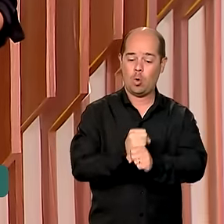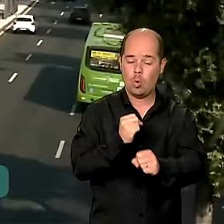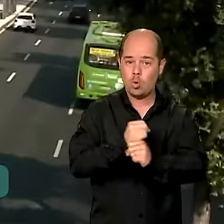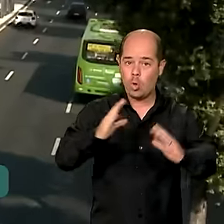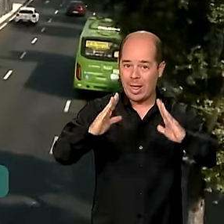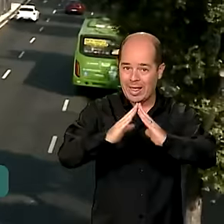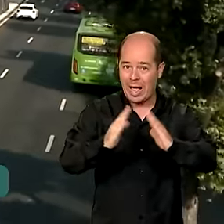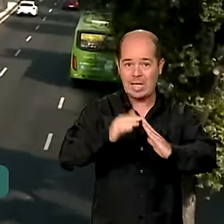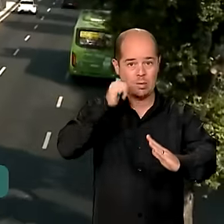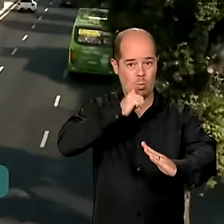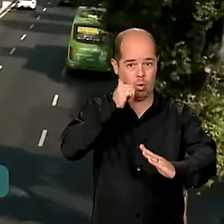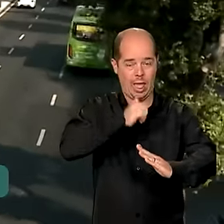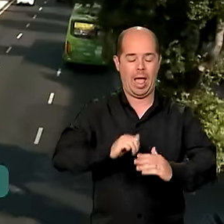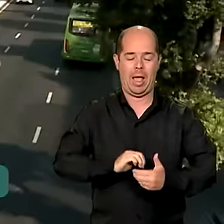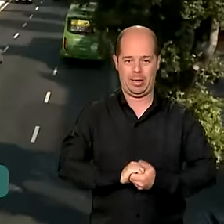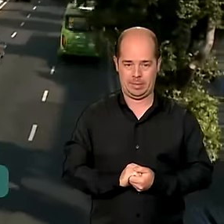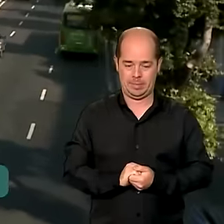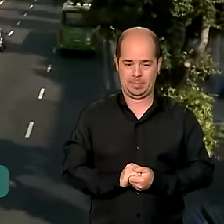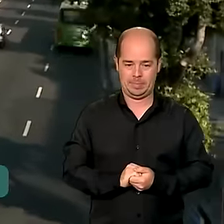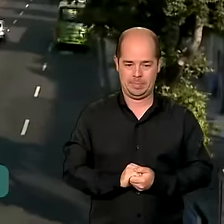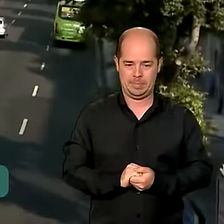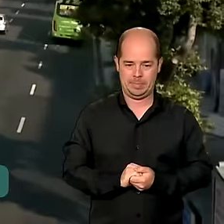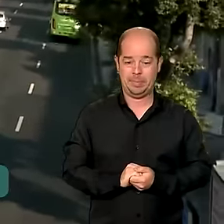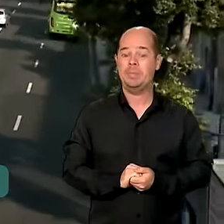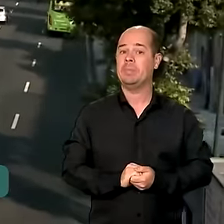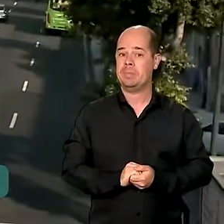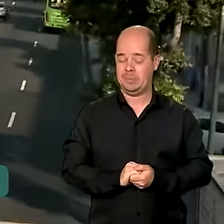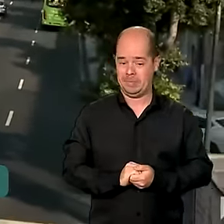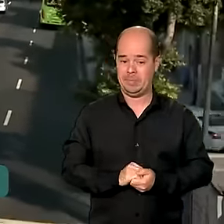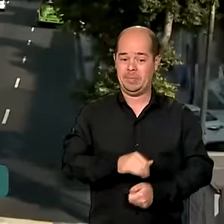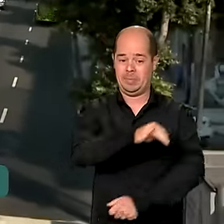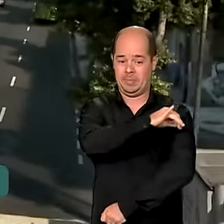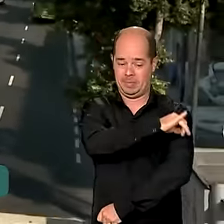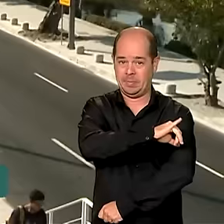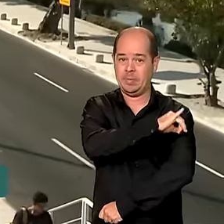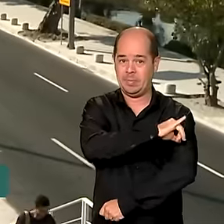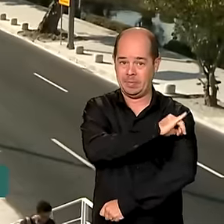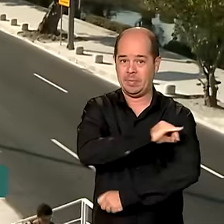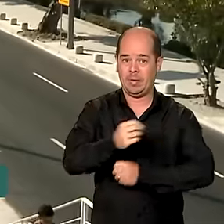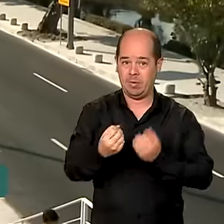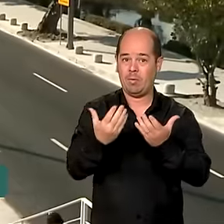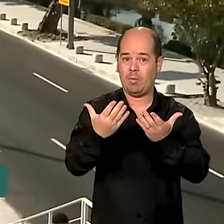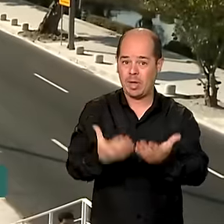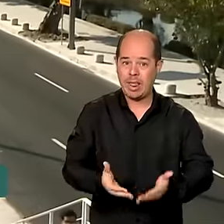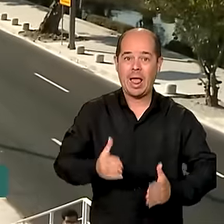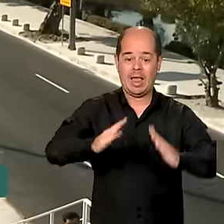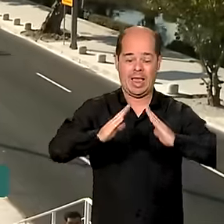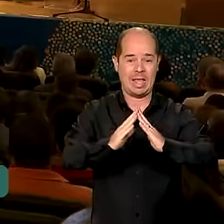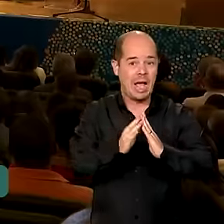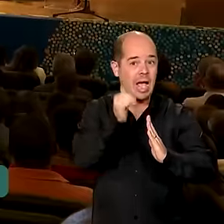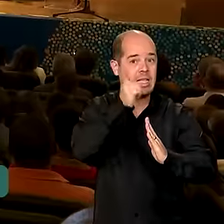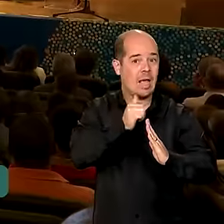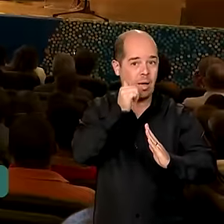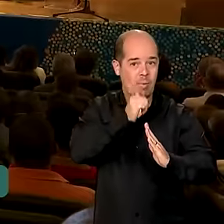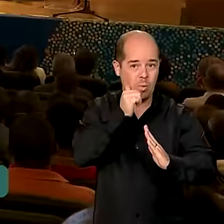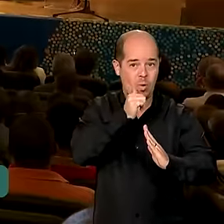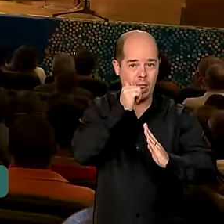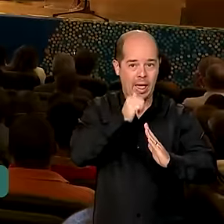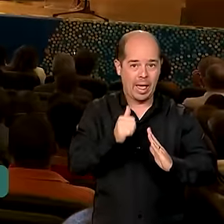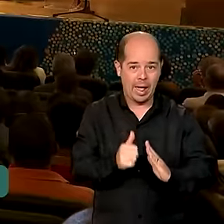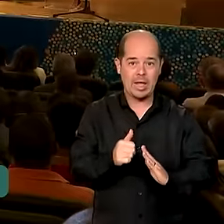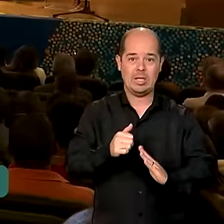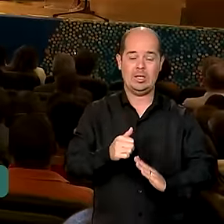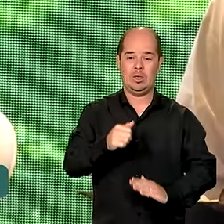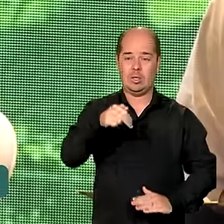O Rio de Janeiro vai ganhar uma Casa da Mulher Brasileira em São Cristóvão, zona norte da cidade. O espaço foi